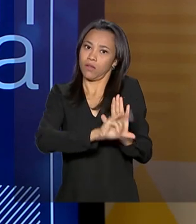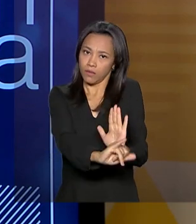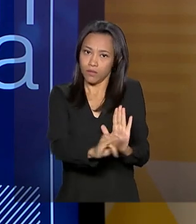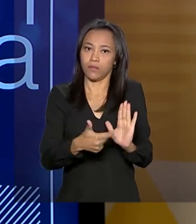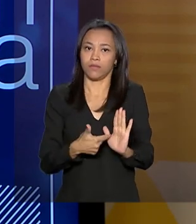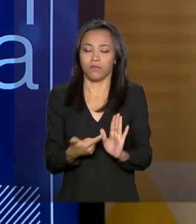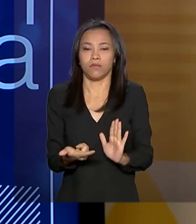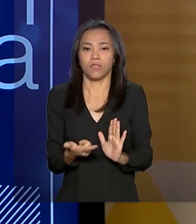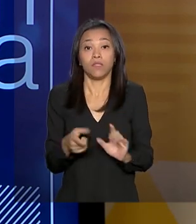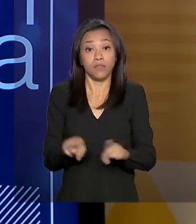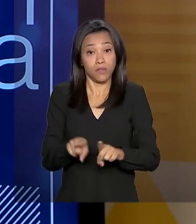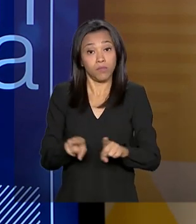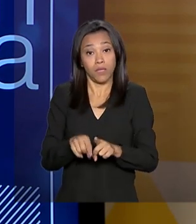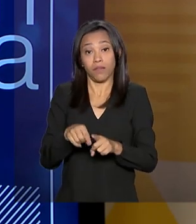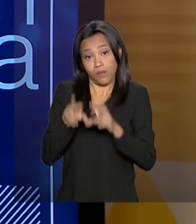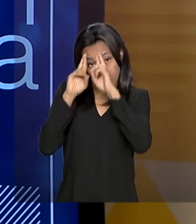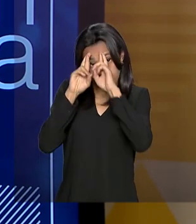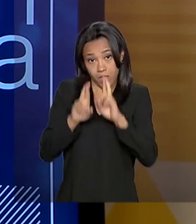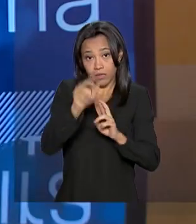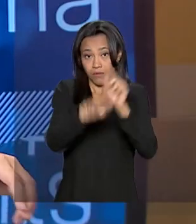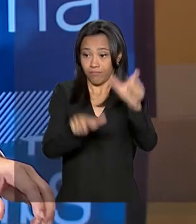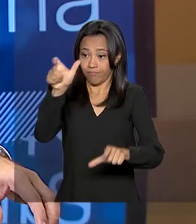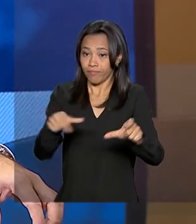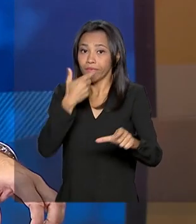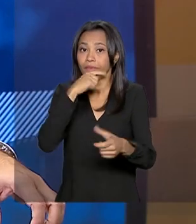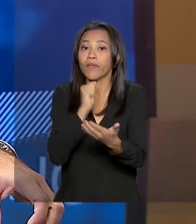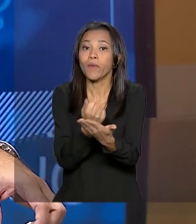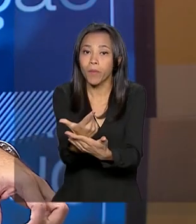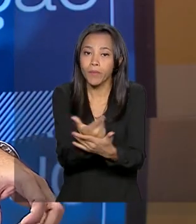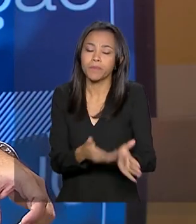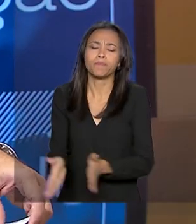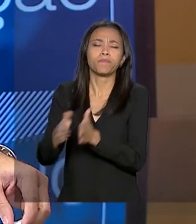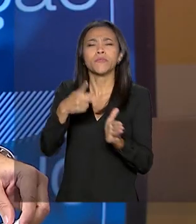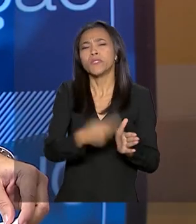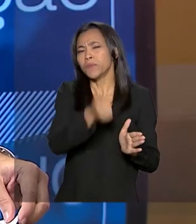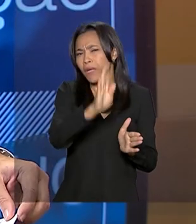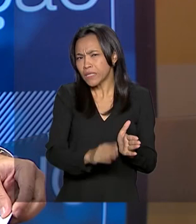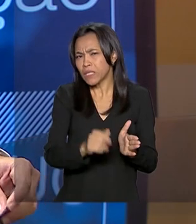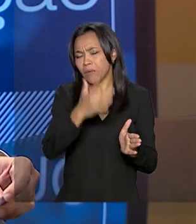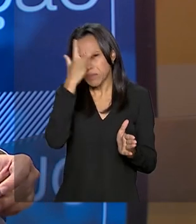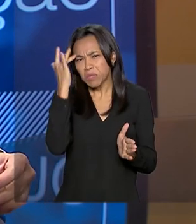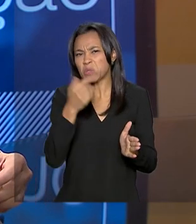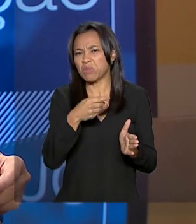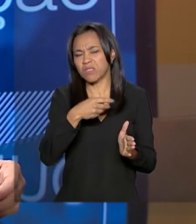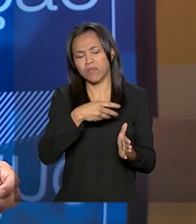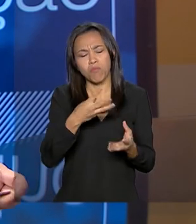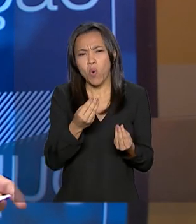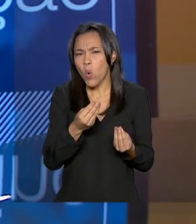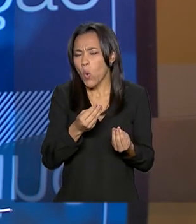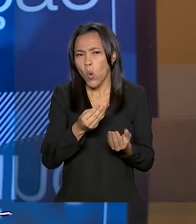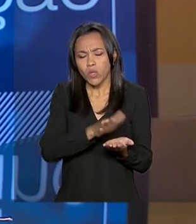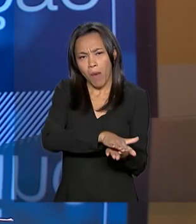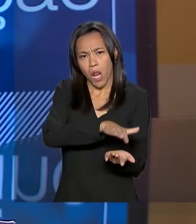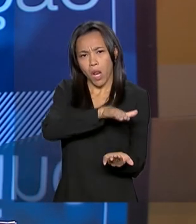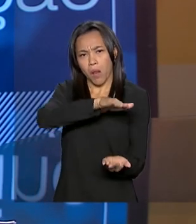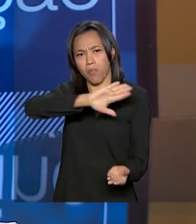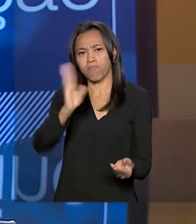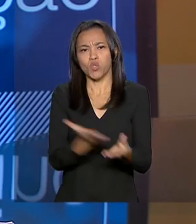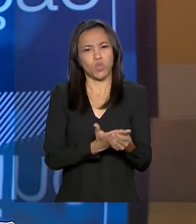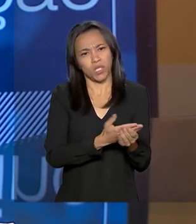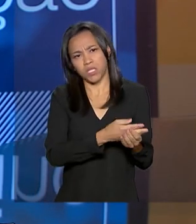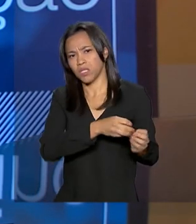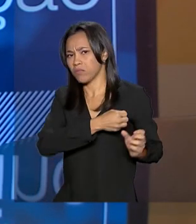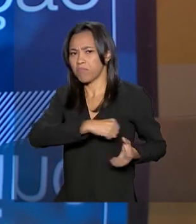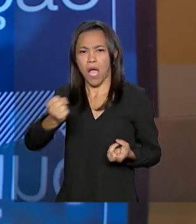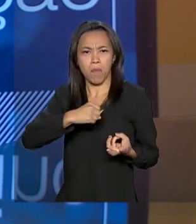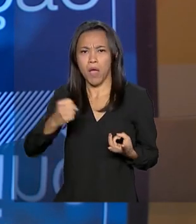sobretudo, do respeito ao consumidor. Agora, no Brasil, os consumidores ainda judicializam muitas questões. Como que